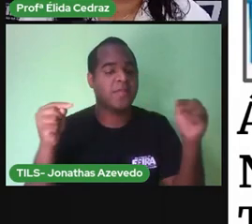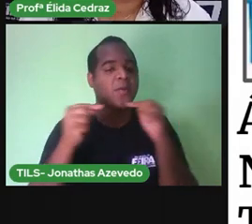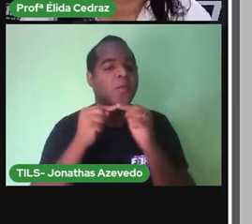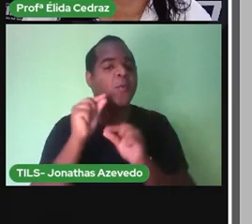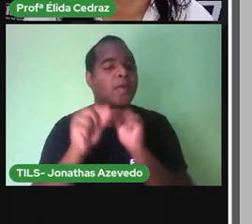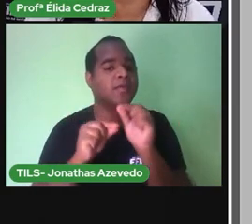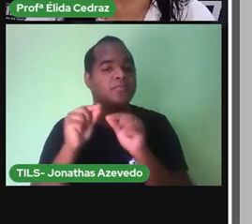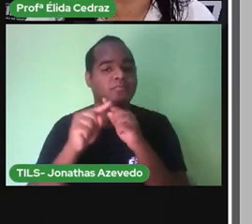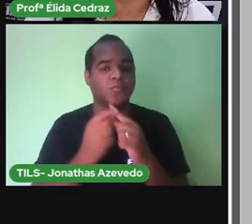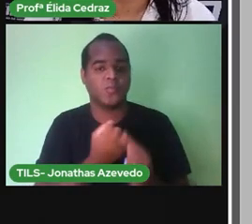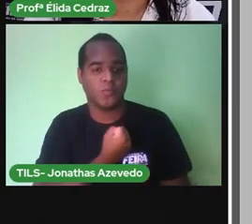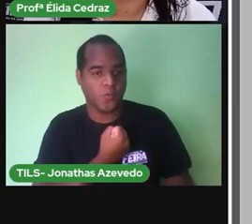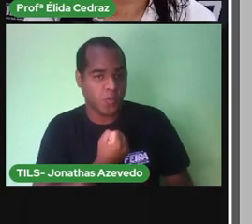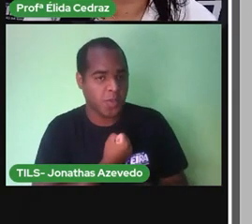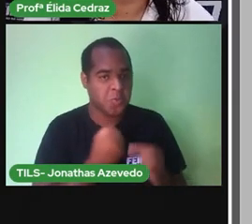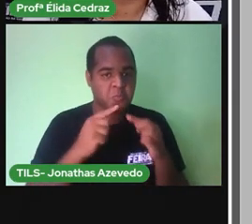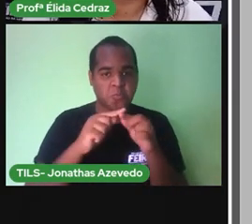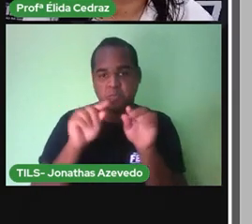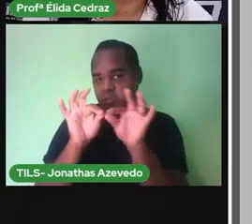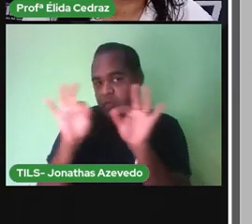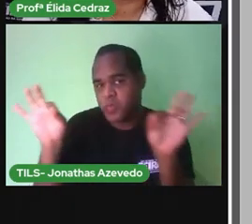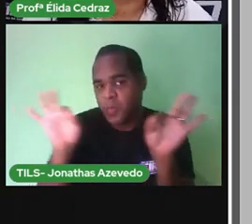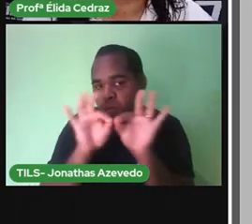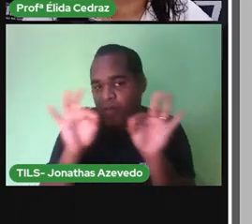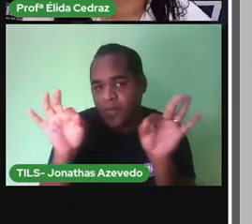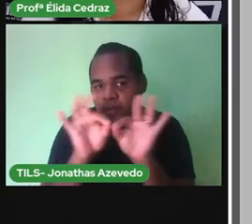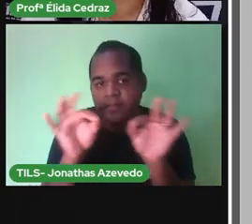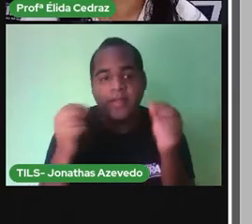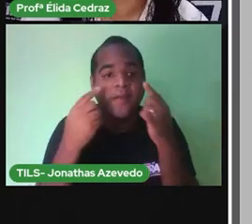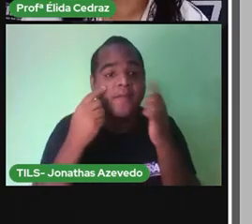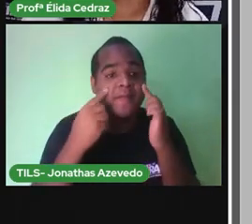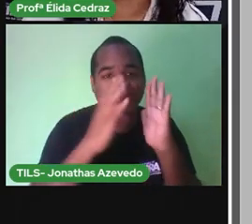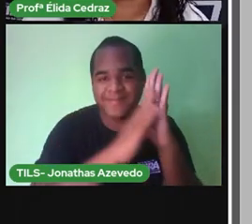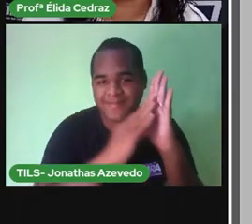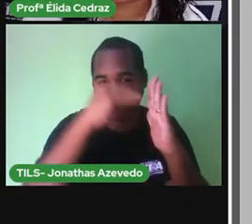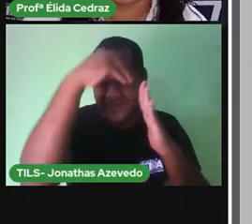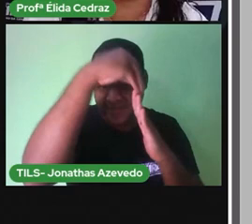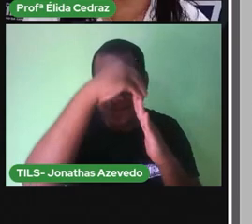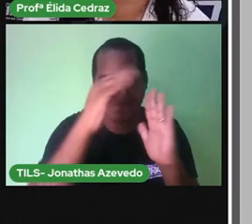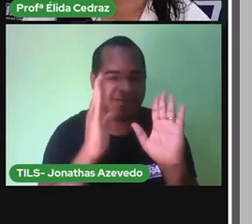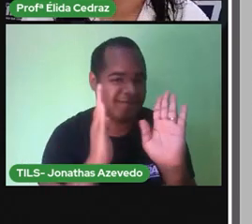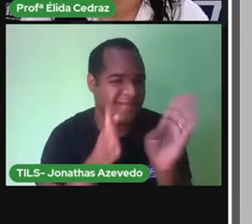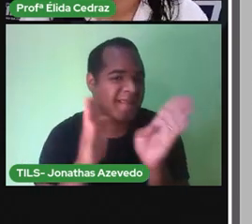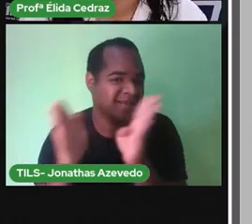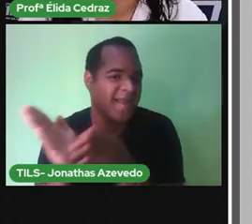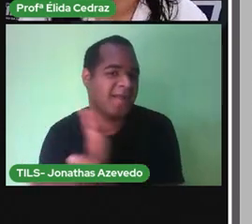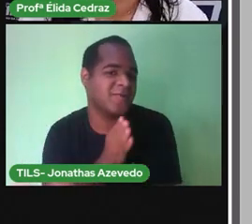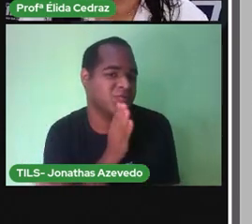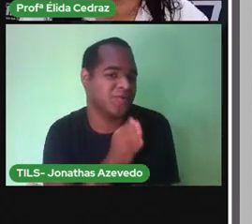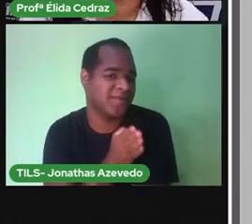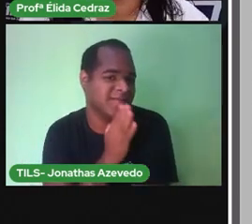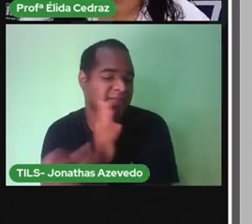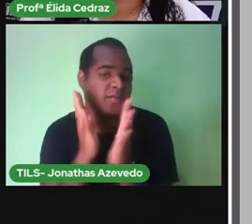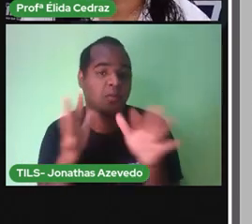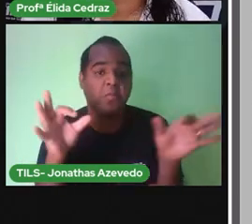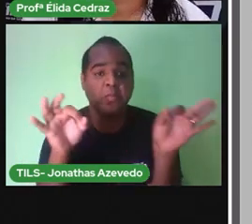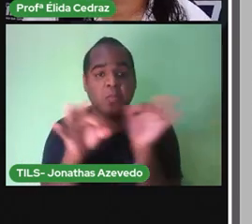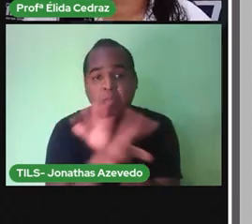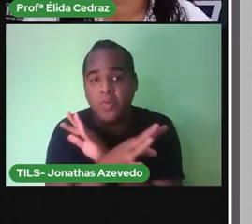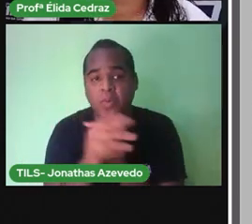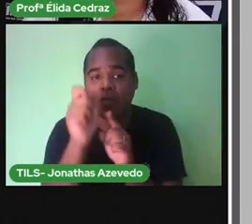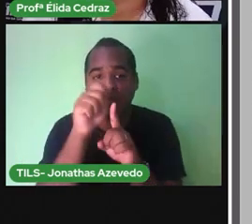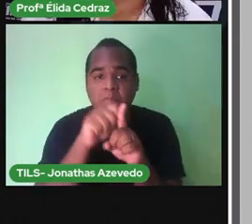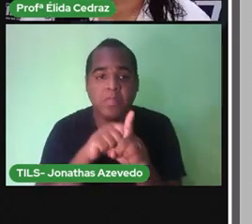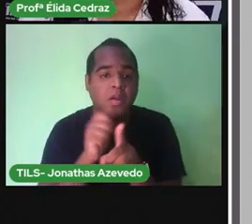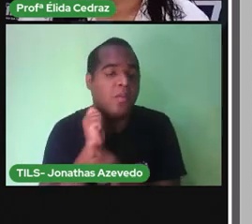medidas. De olho no nosso calendário, que vocês já sabem que o mês de a BIOA acabou. E nós